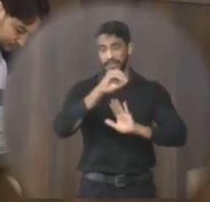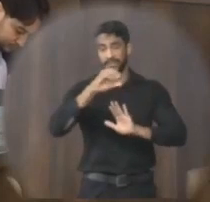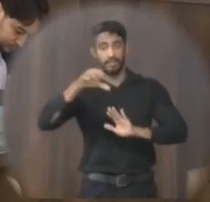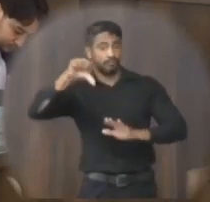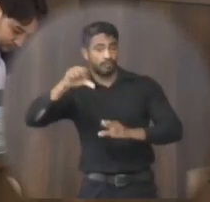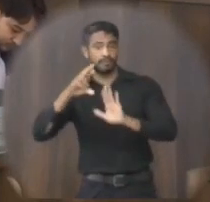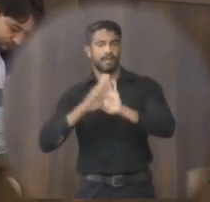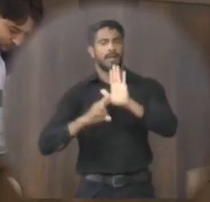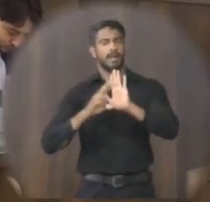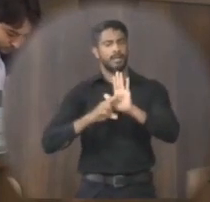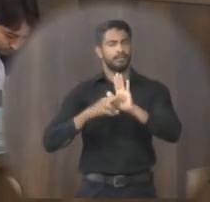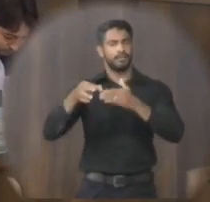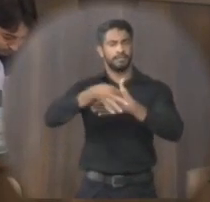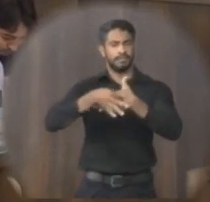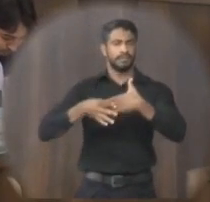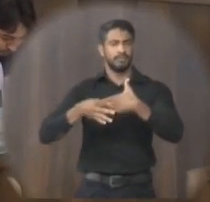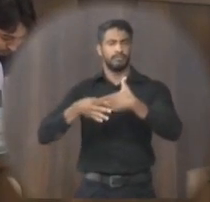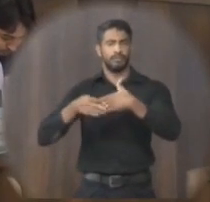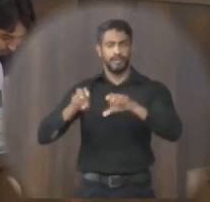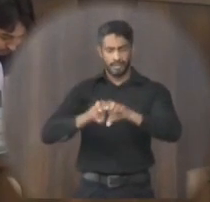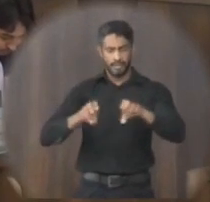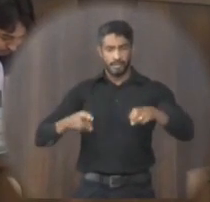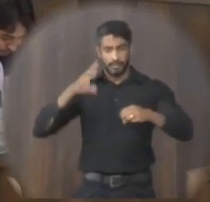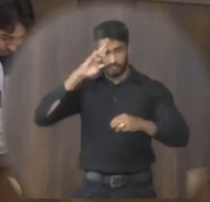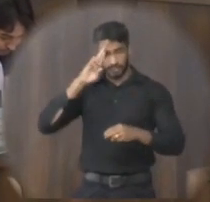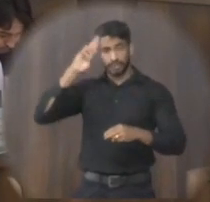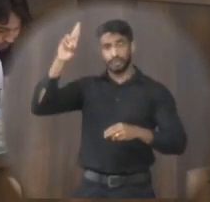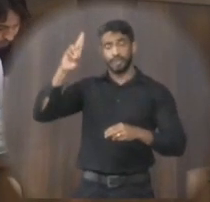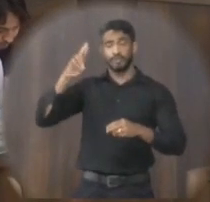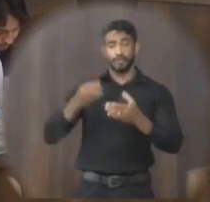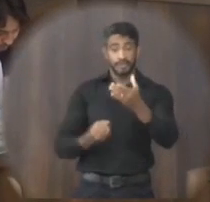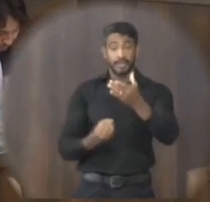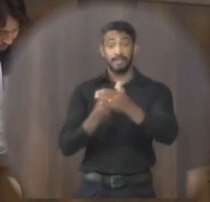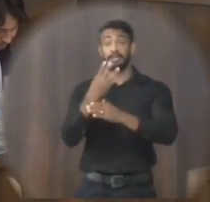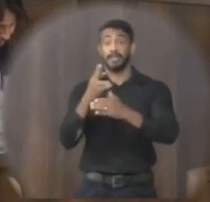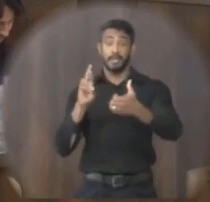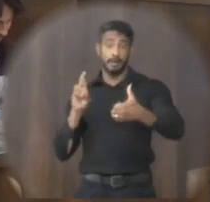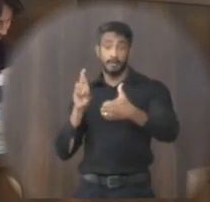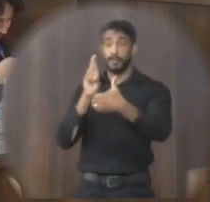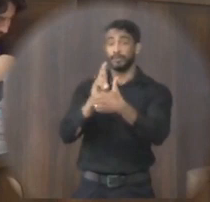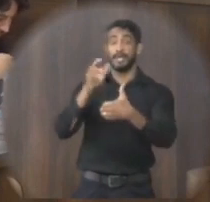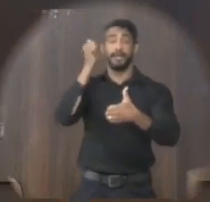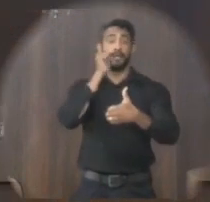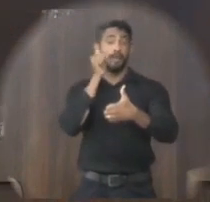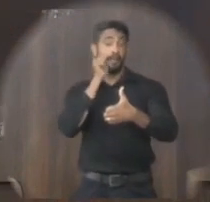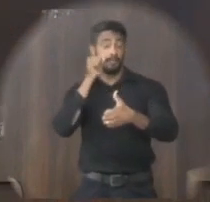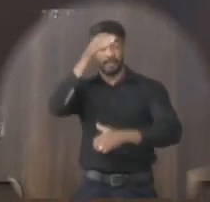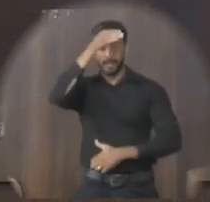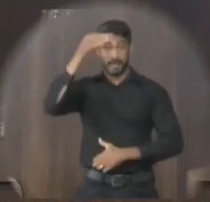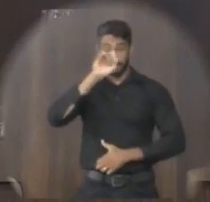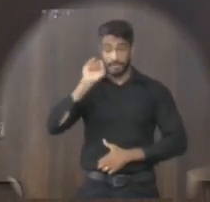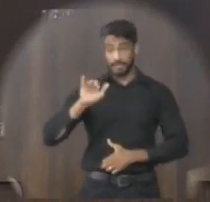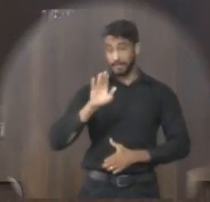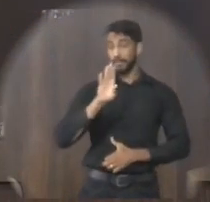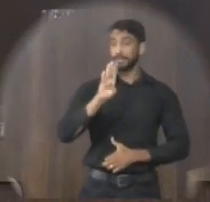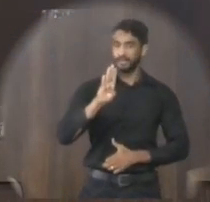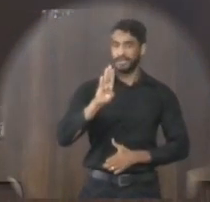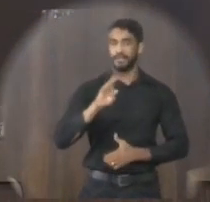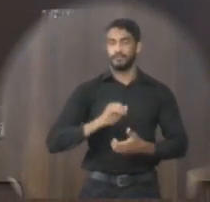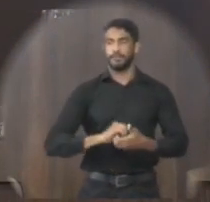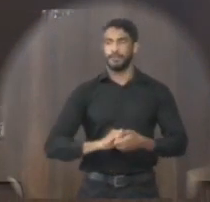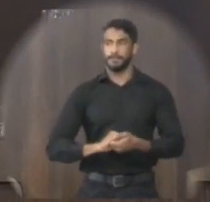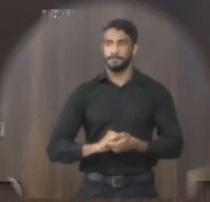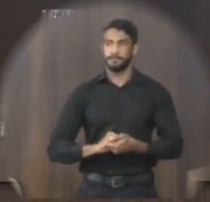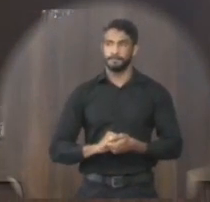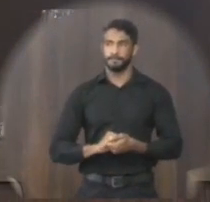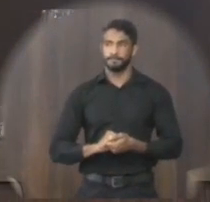relatório, de autoria da mesa diretora, o presente projeto cria a procuradoria da mulher no âmbito da Câmara Municipal de Janaúba e da outras